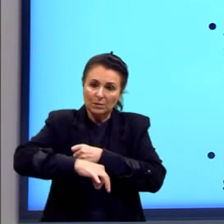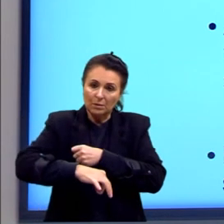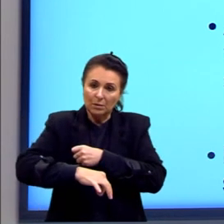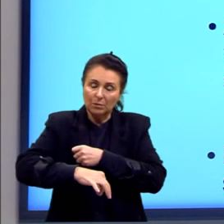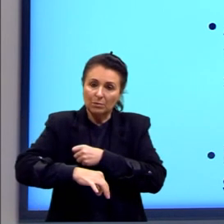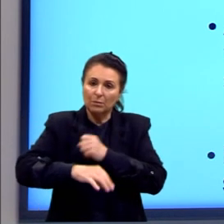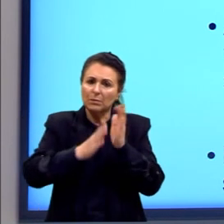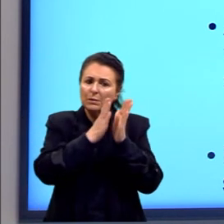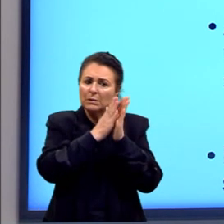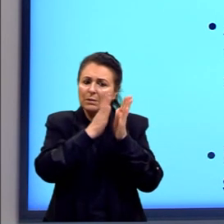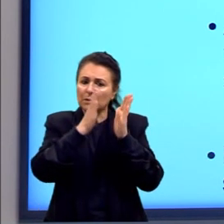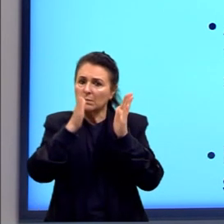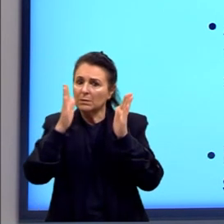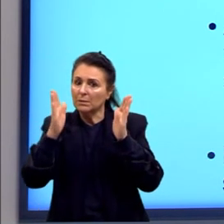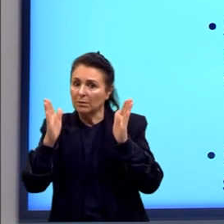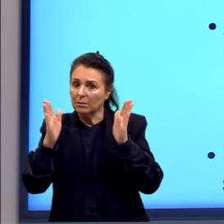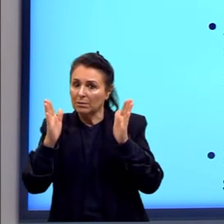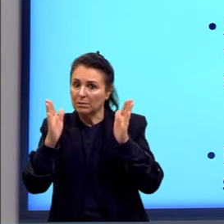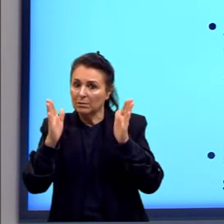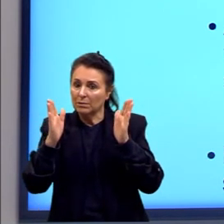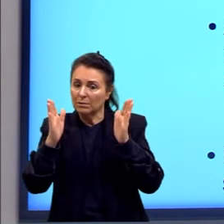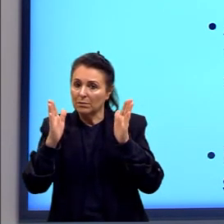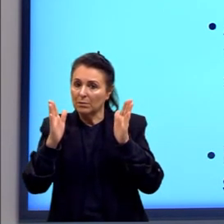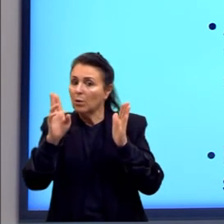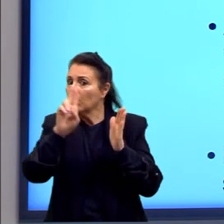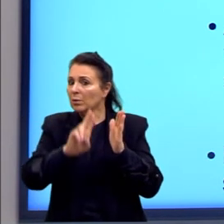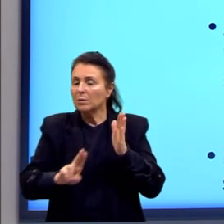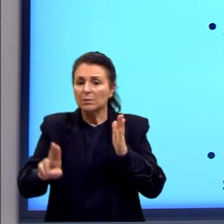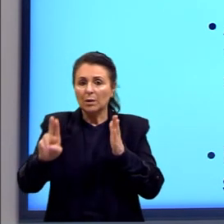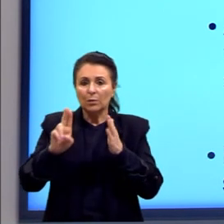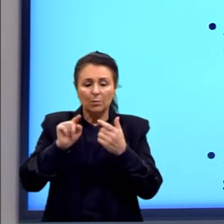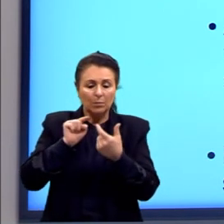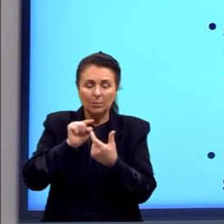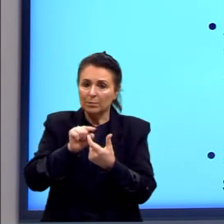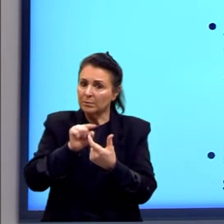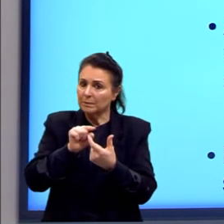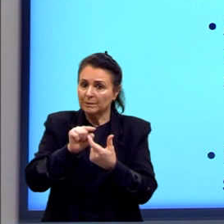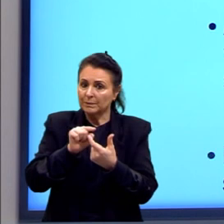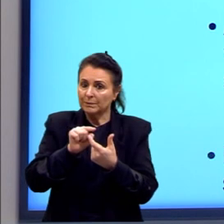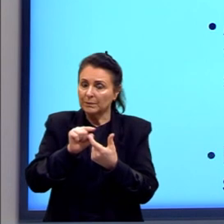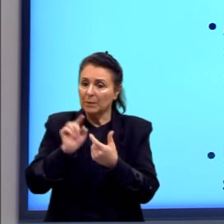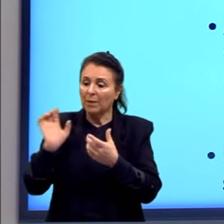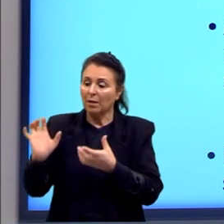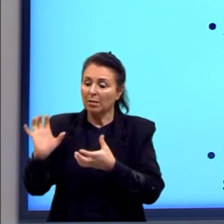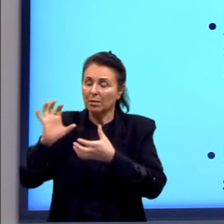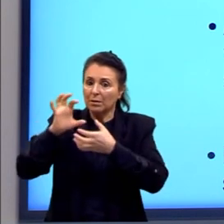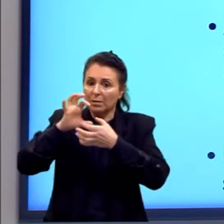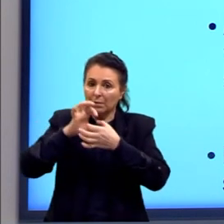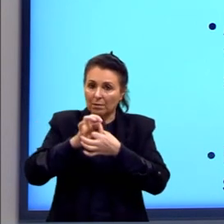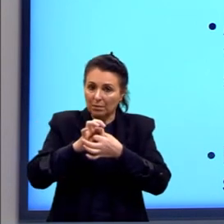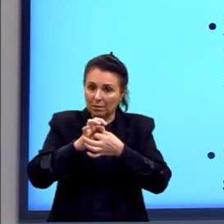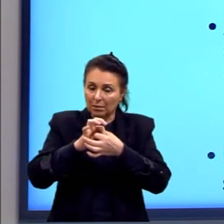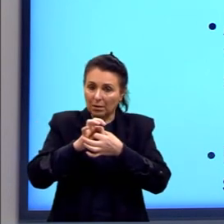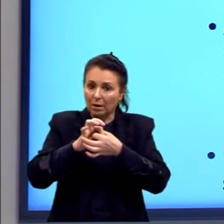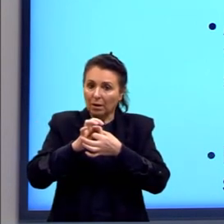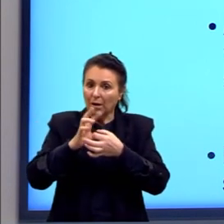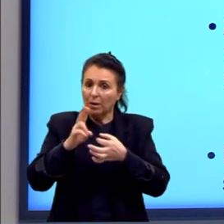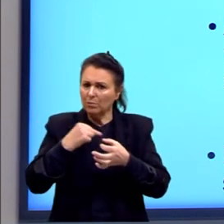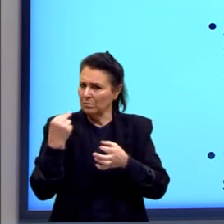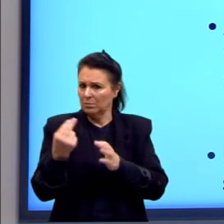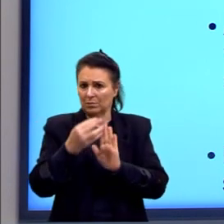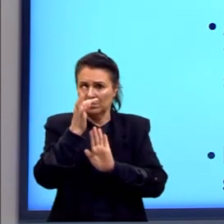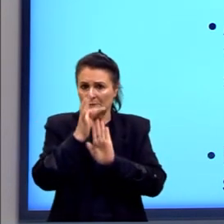Através de palavras que vão servir para ir linkando ali o nosso texto.